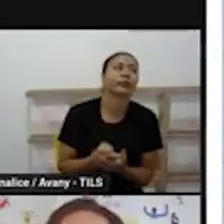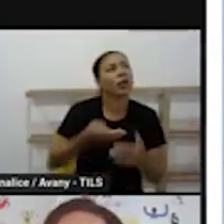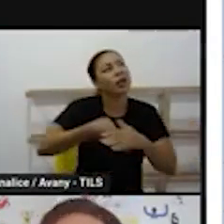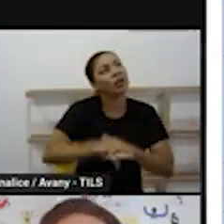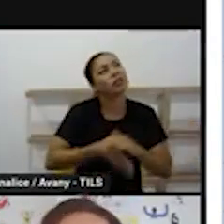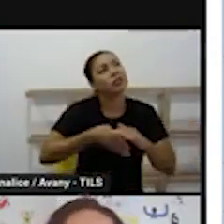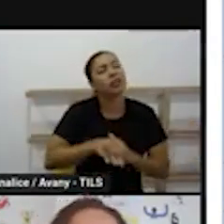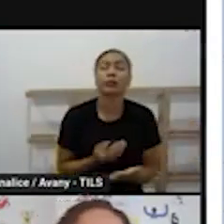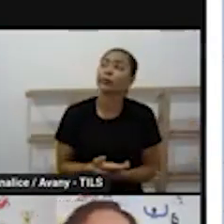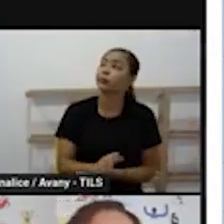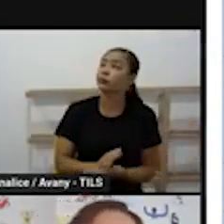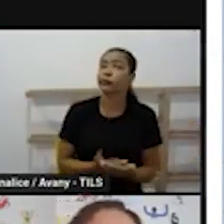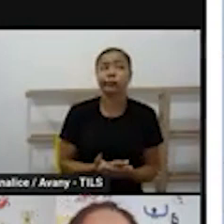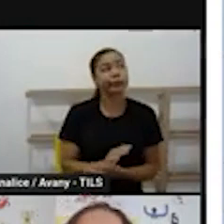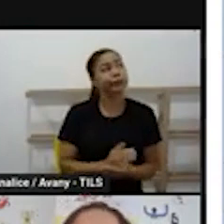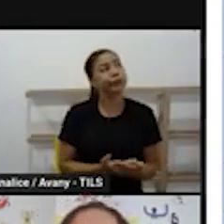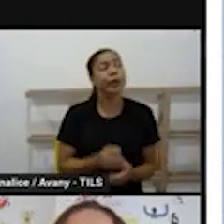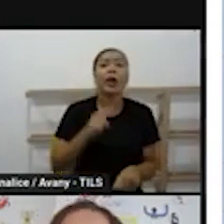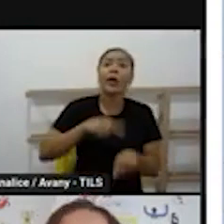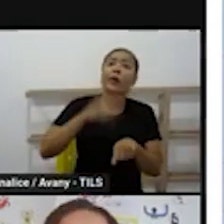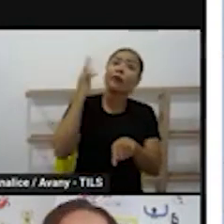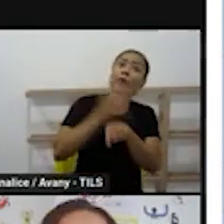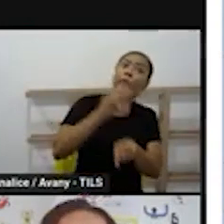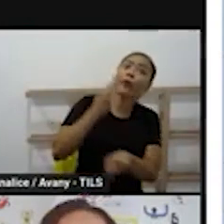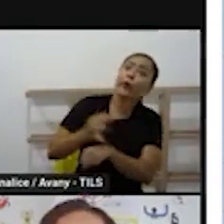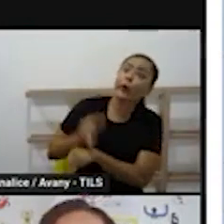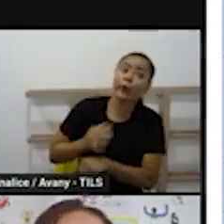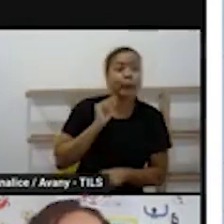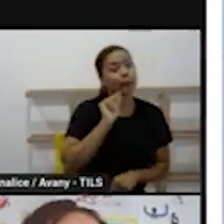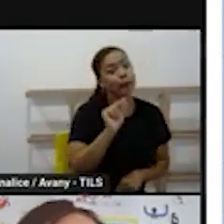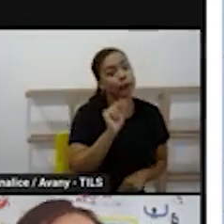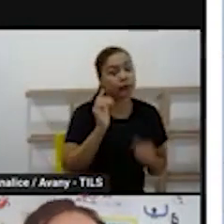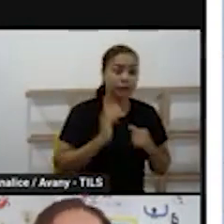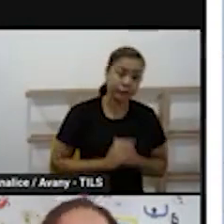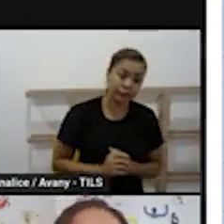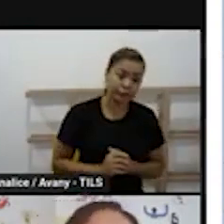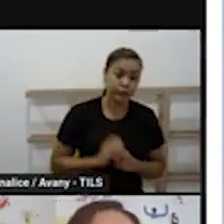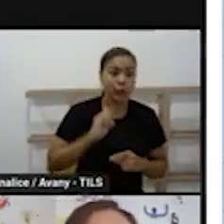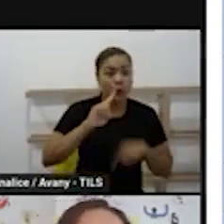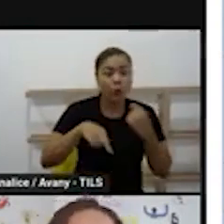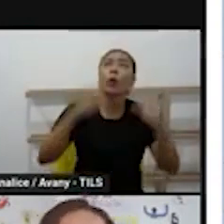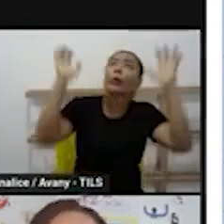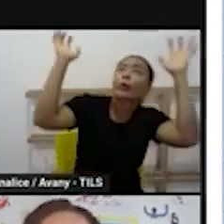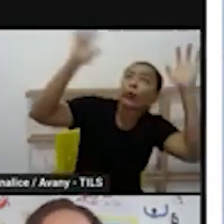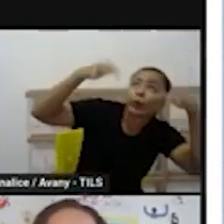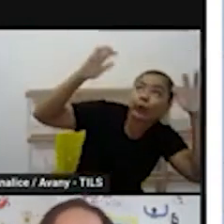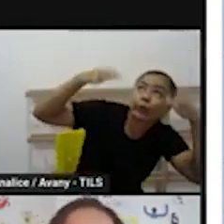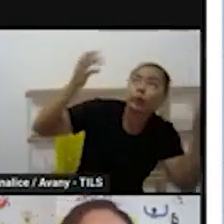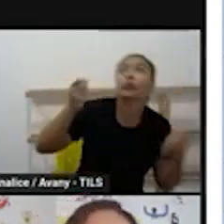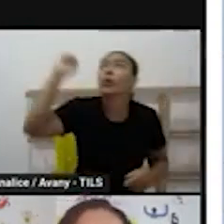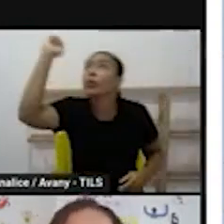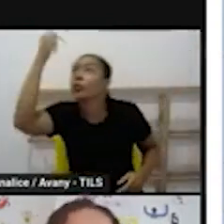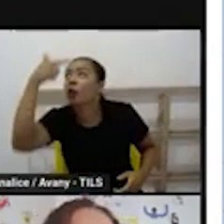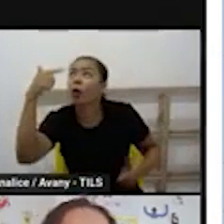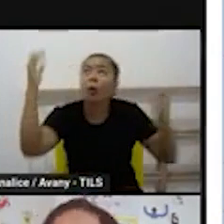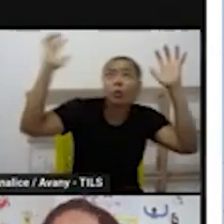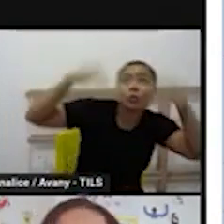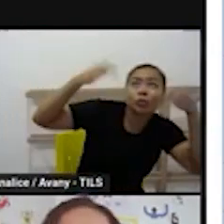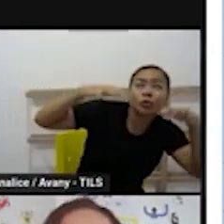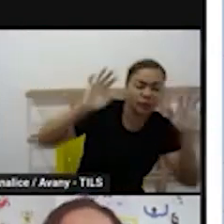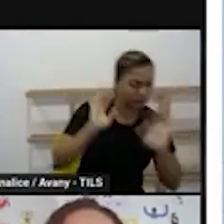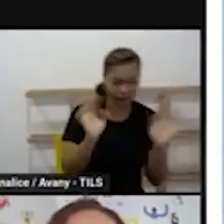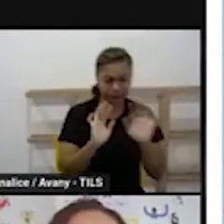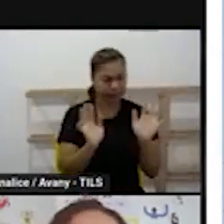dia você vai perguntar quem faltou quem não faltou todo dia você vai falar do tempo se está nublado se está sol ensolarado não